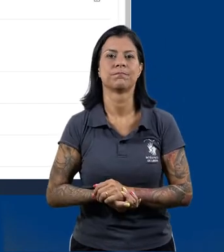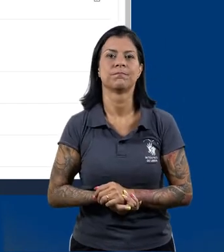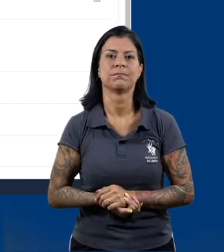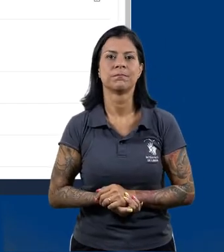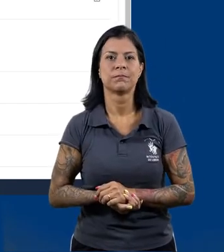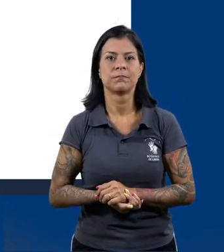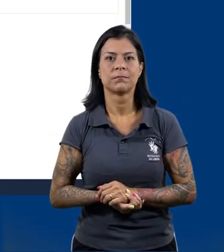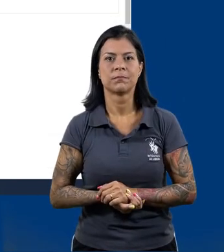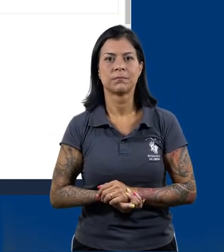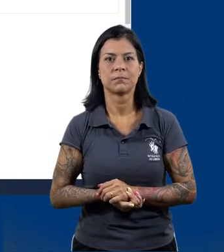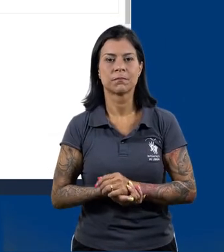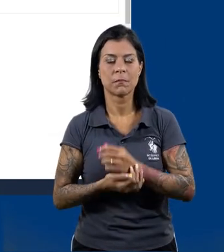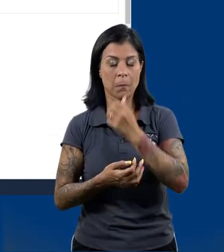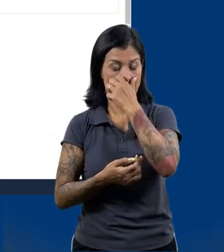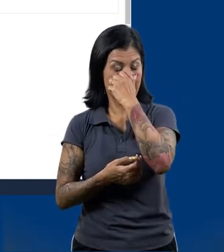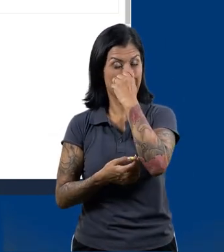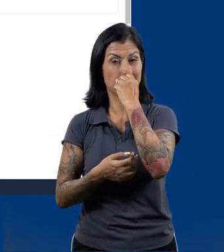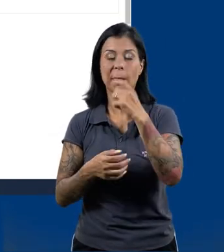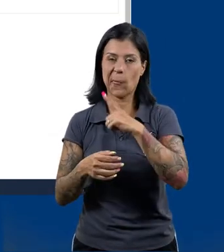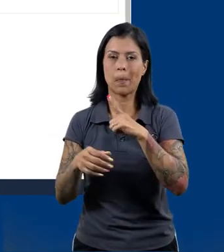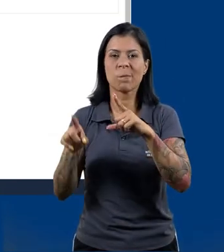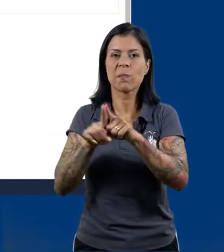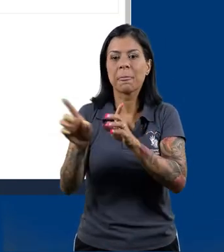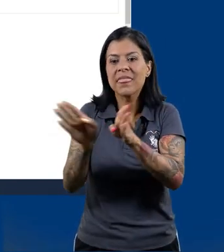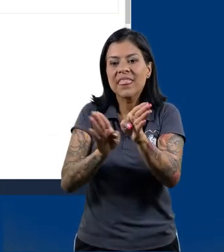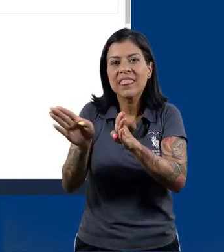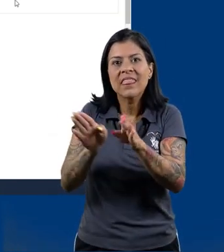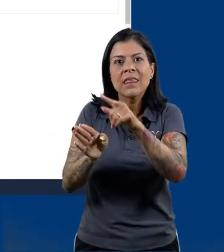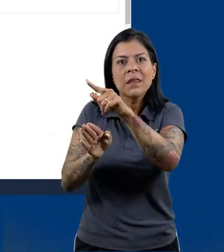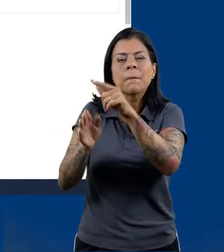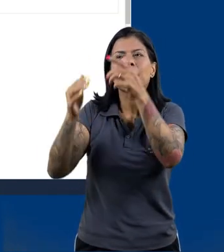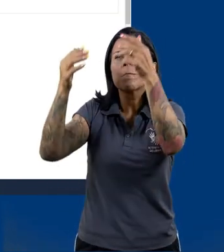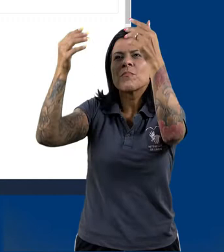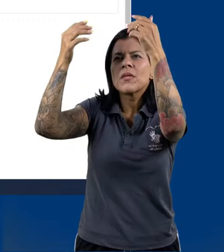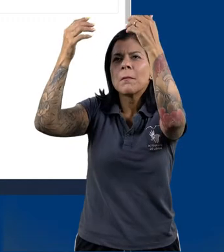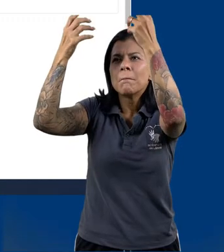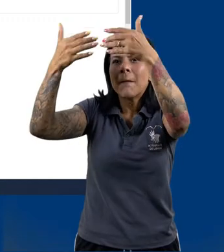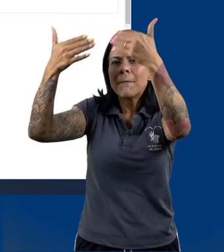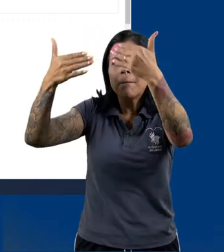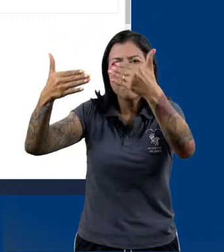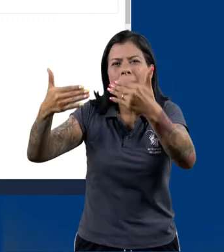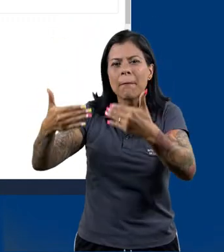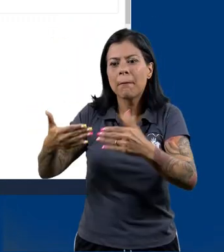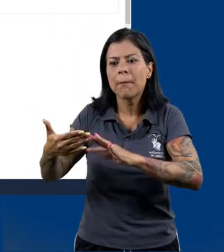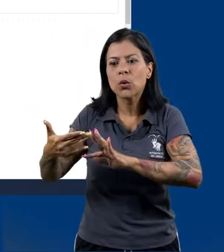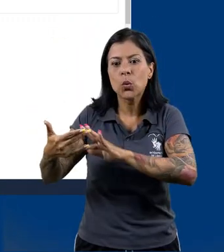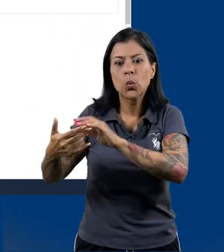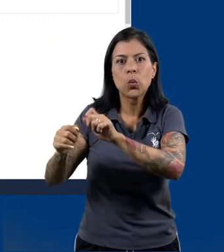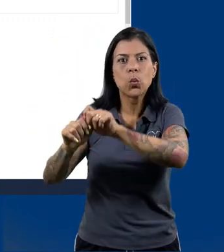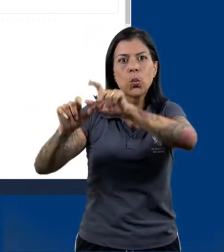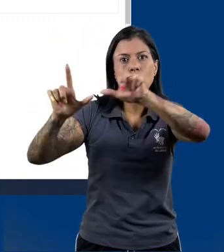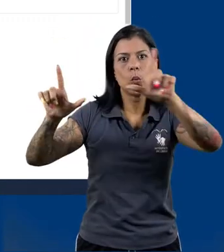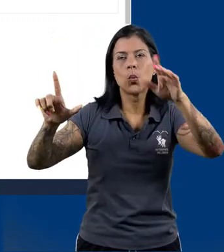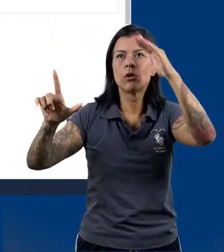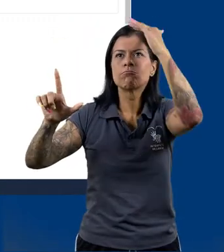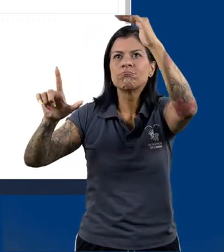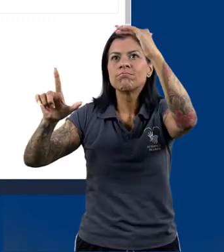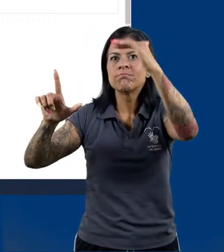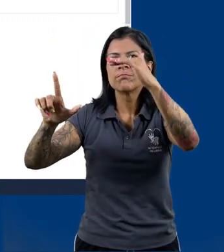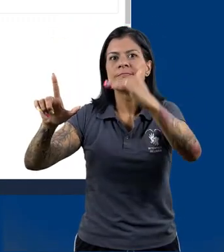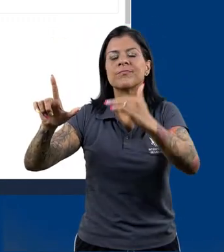clicar no questionário e teremos acesso à página do questionário. Repare, no centro da página